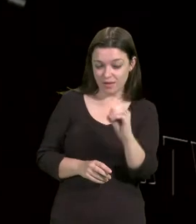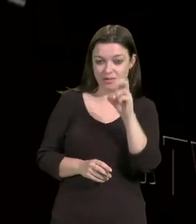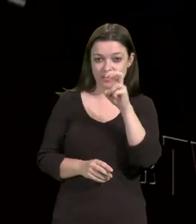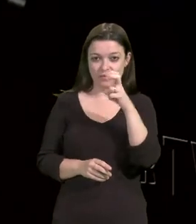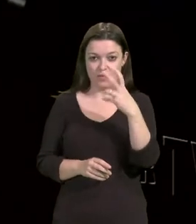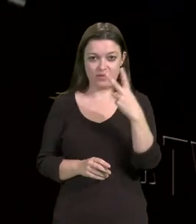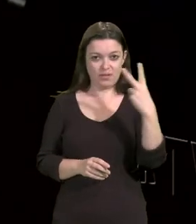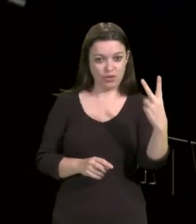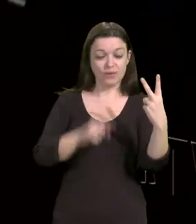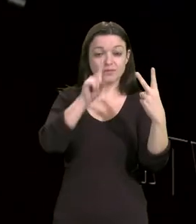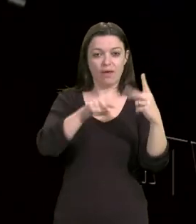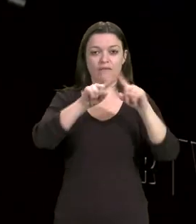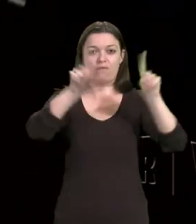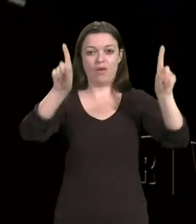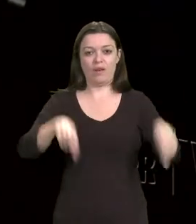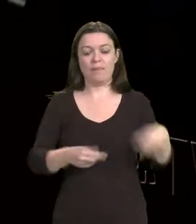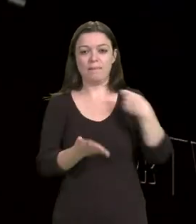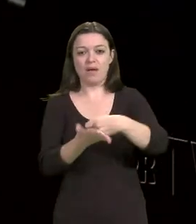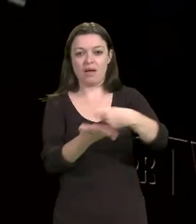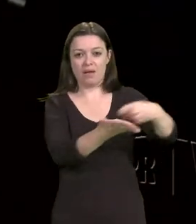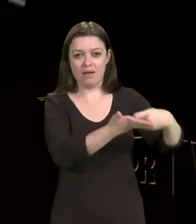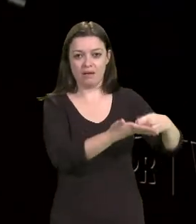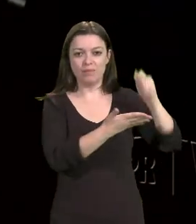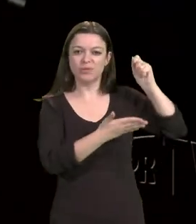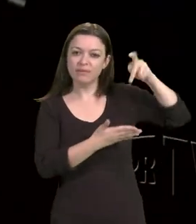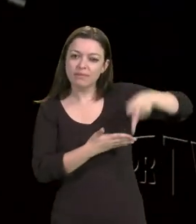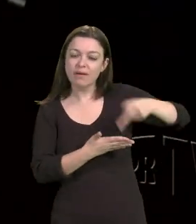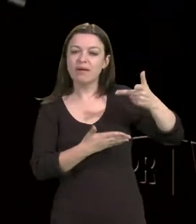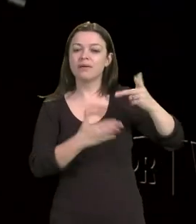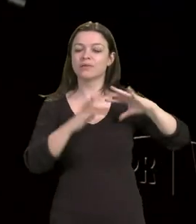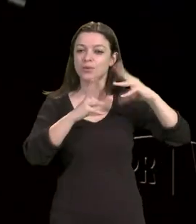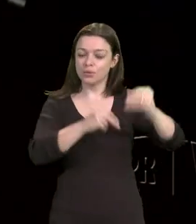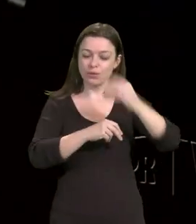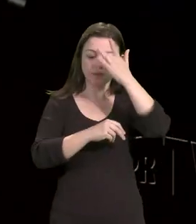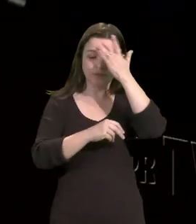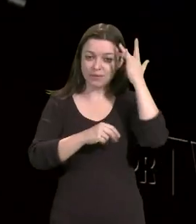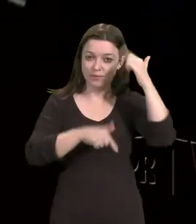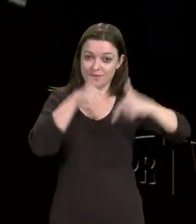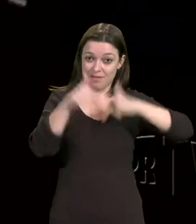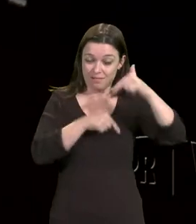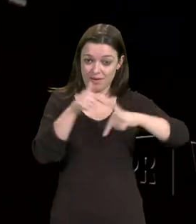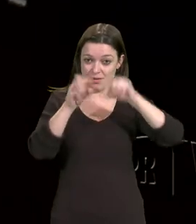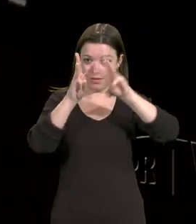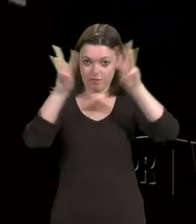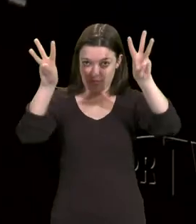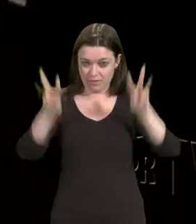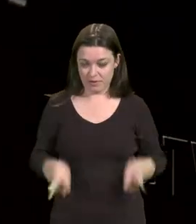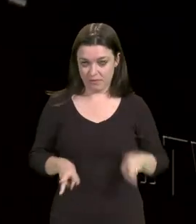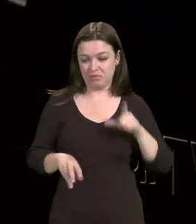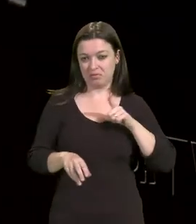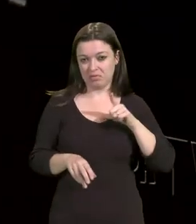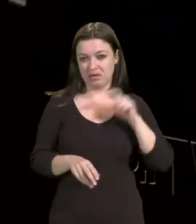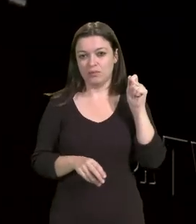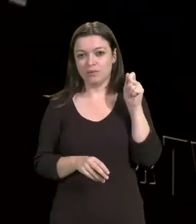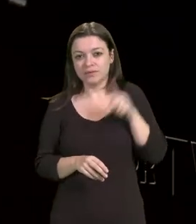pagamento. Ativos e inativos, aposentados e pensionistas. Aposentados e pensionistas que se aposentaram nos anos 90,